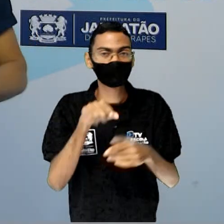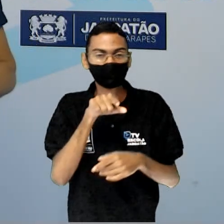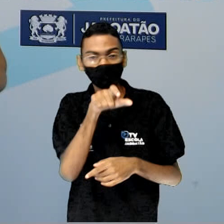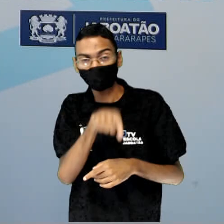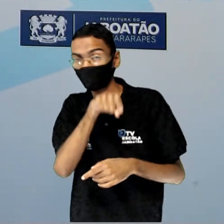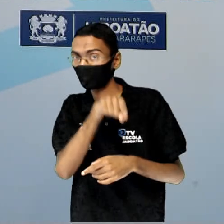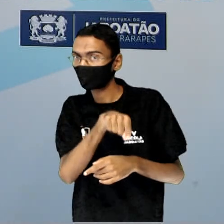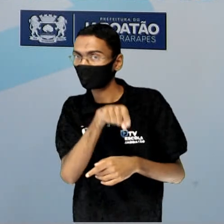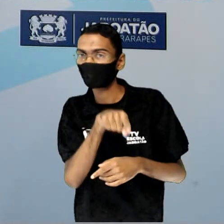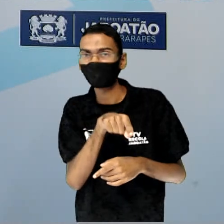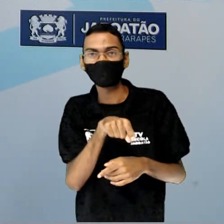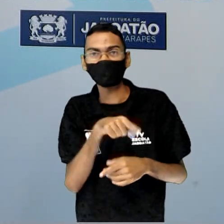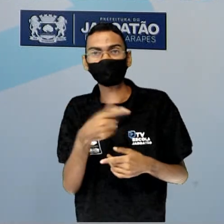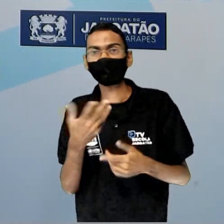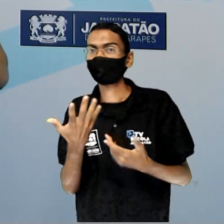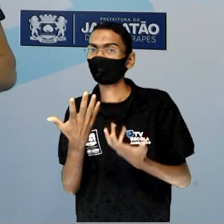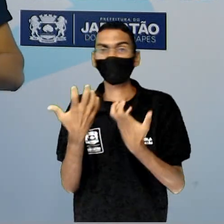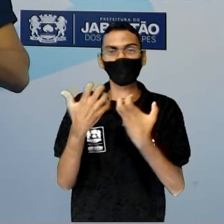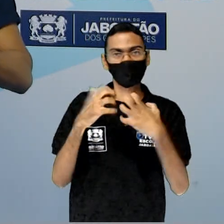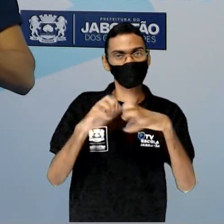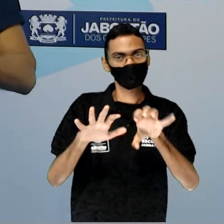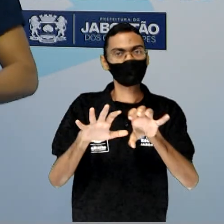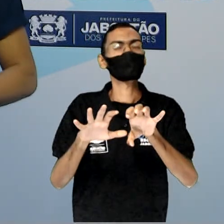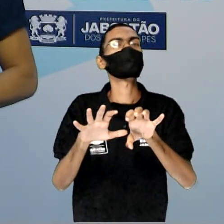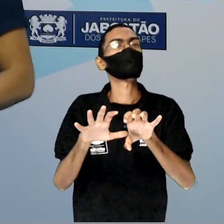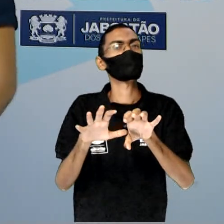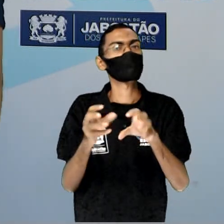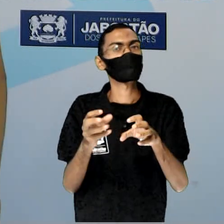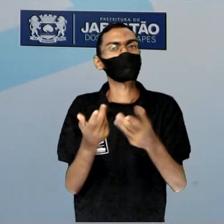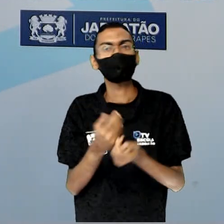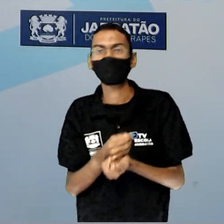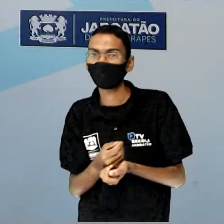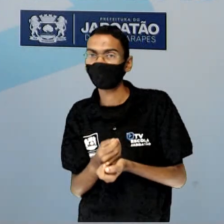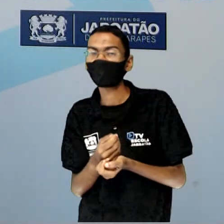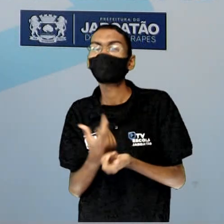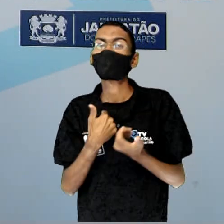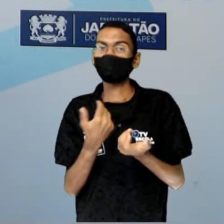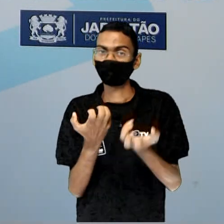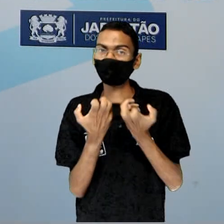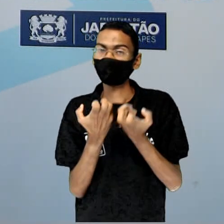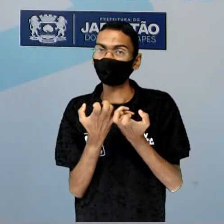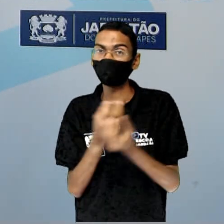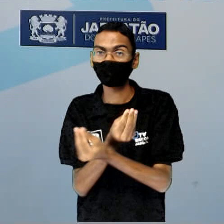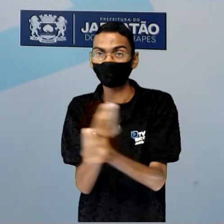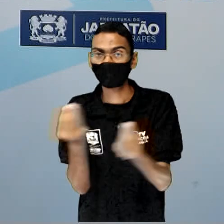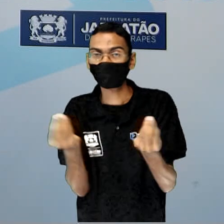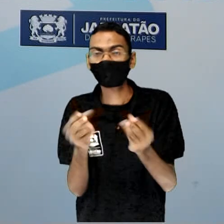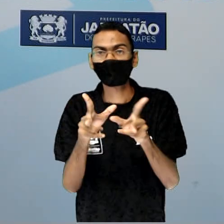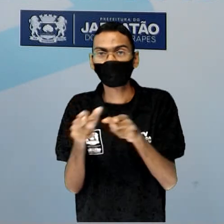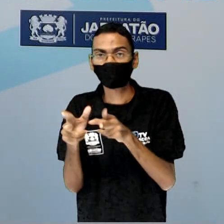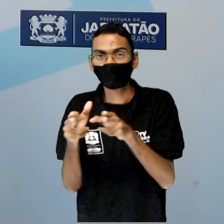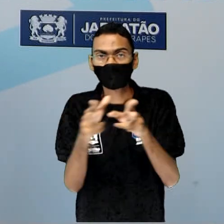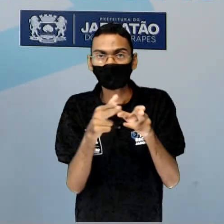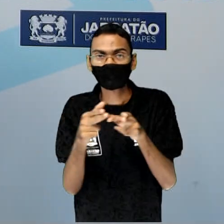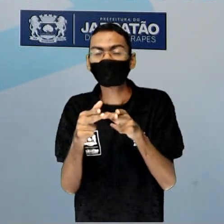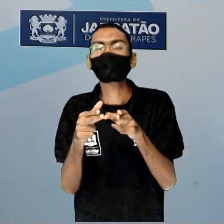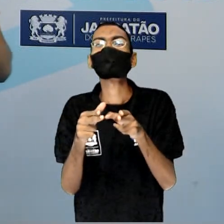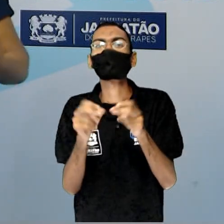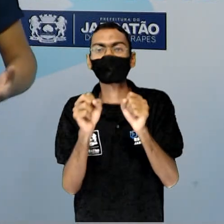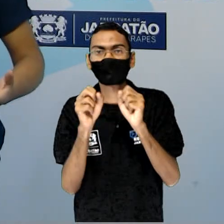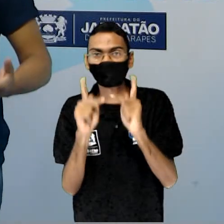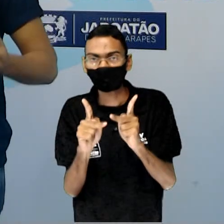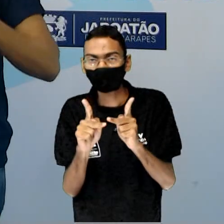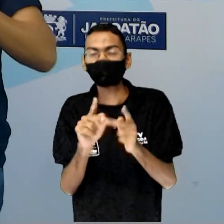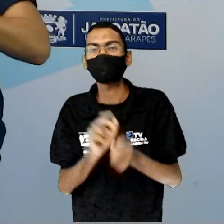feio. Resolveu dar um quarto a cada amigo. Ela deu um quarto ao Cebolinha e um quarto ao